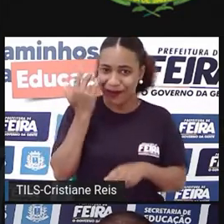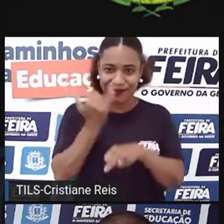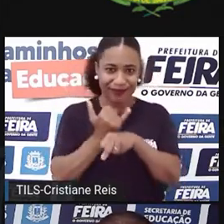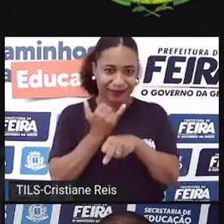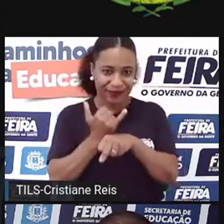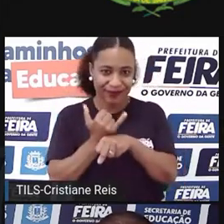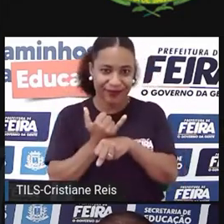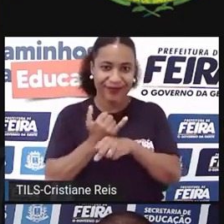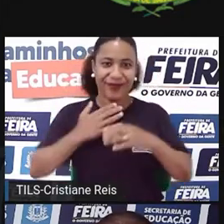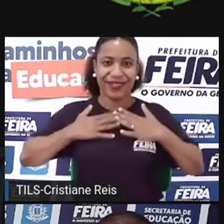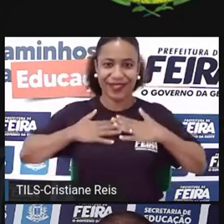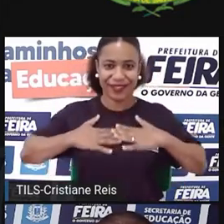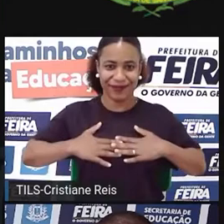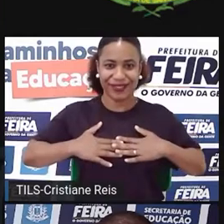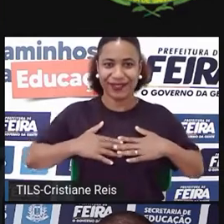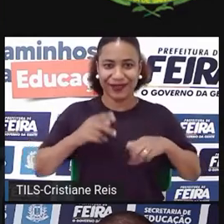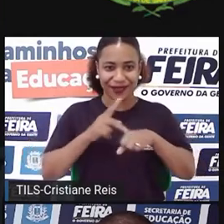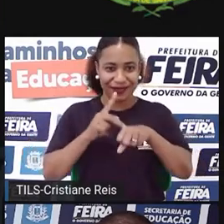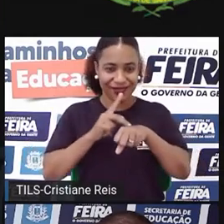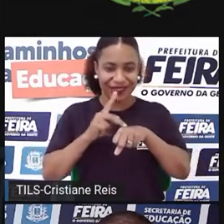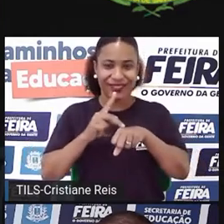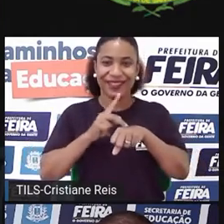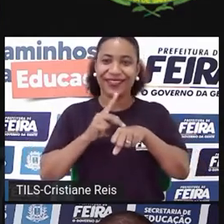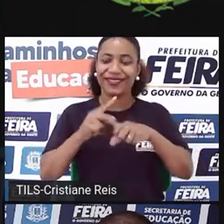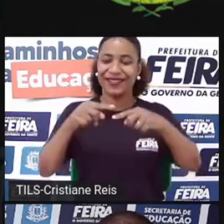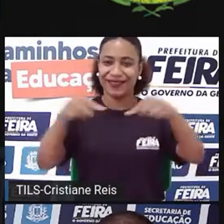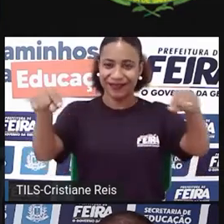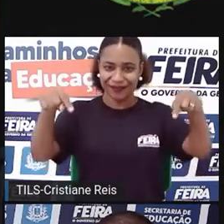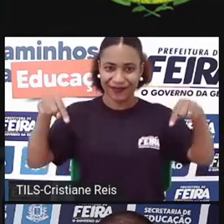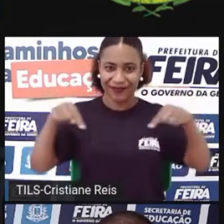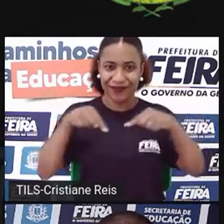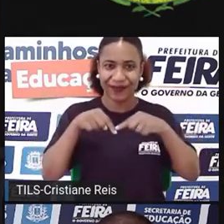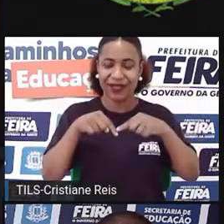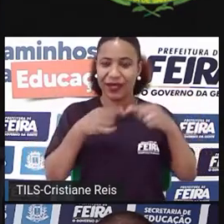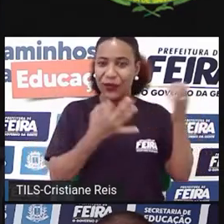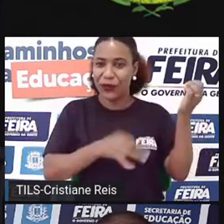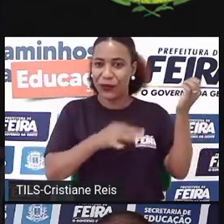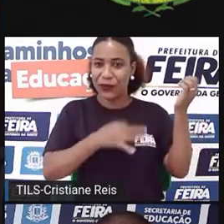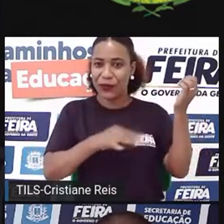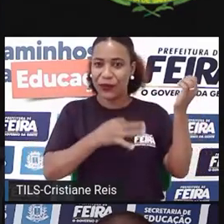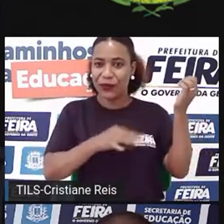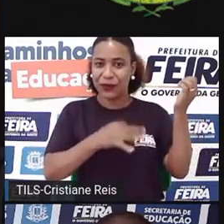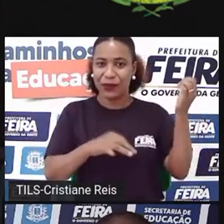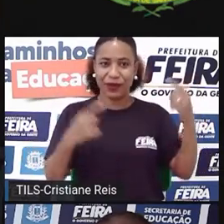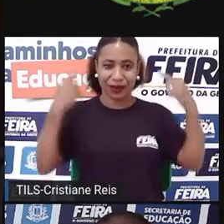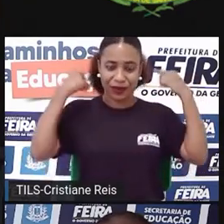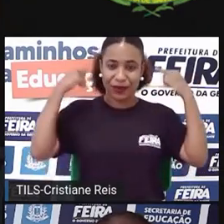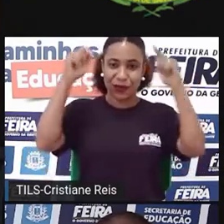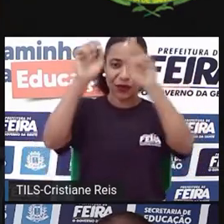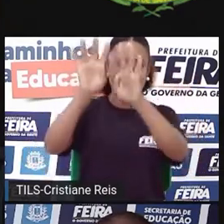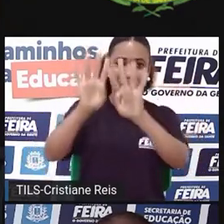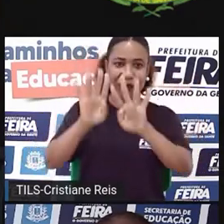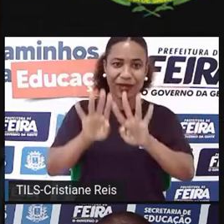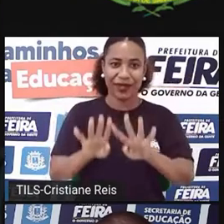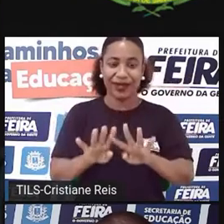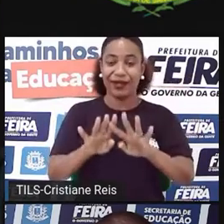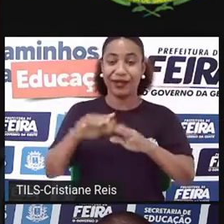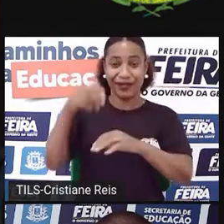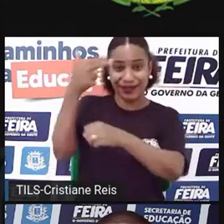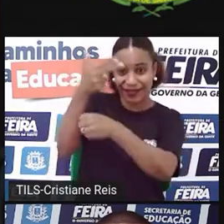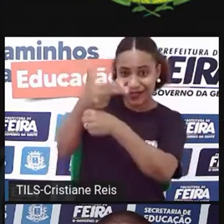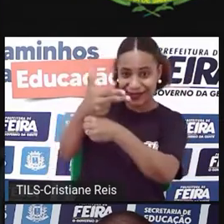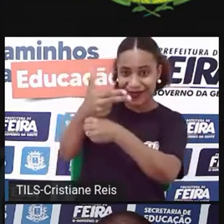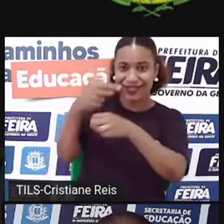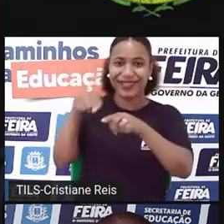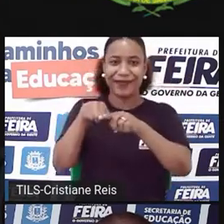camisa preta e estou no meu estúdio. Ao fundo tem um violão pendurado, umas cortinas, tem uma câmera e umas cadeiras.